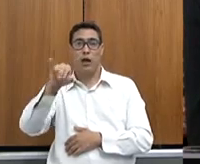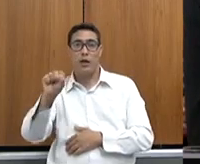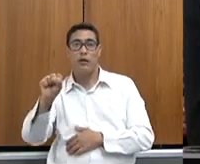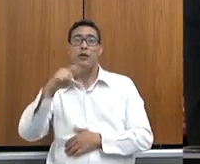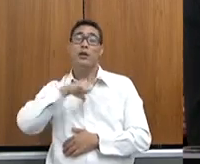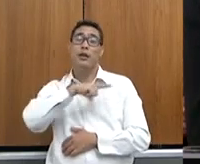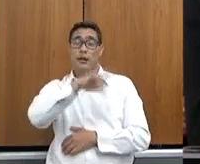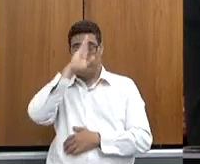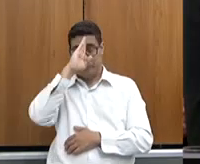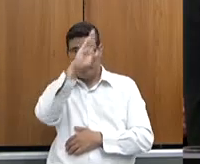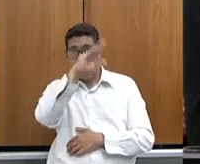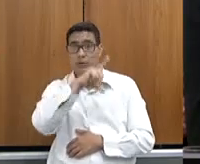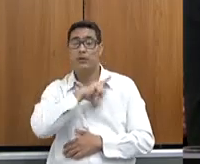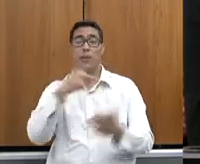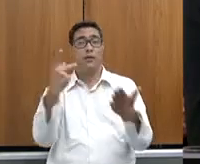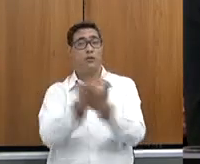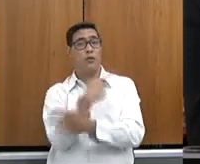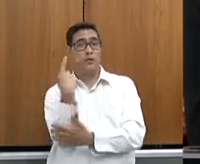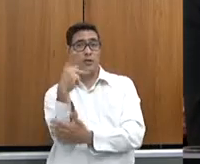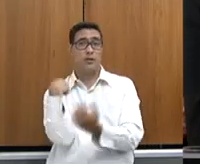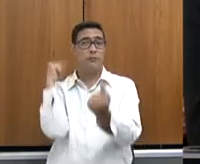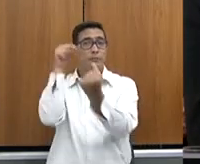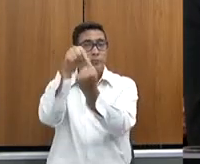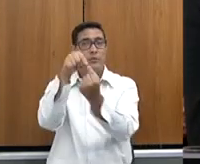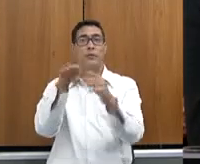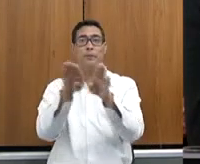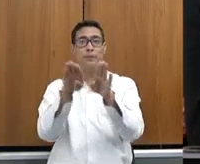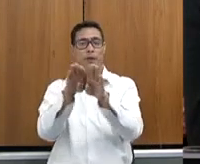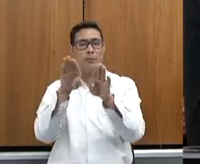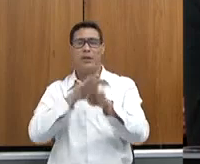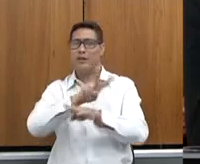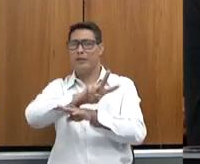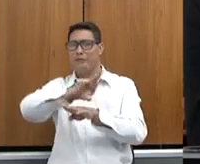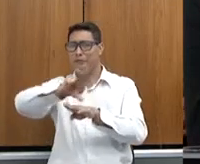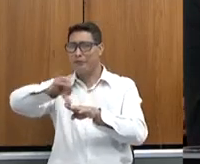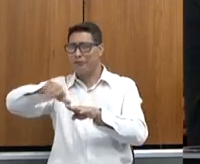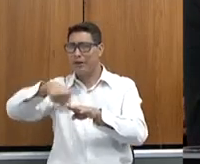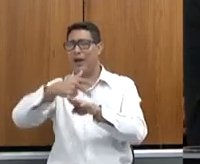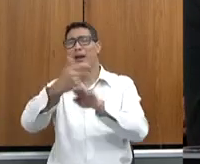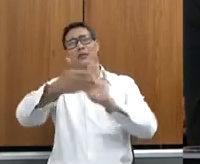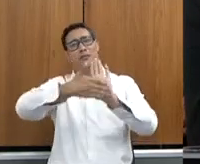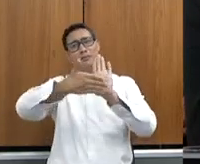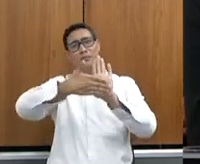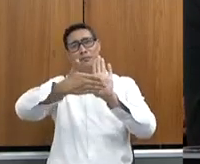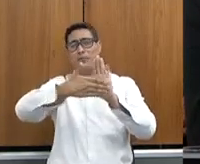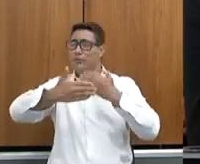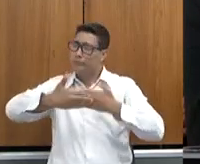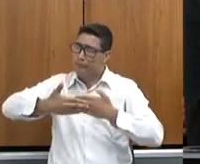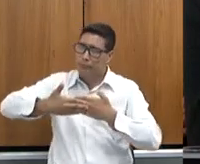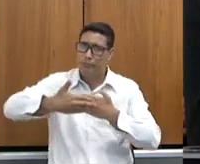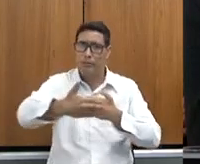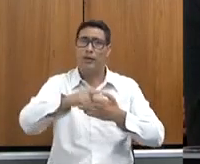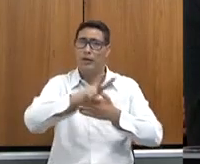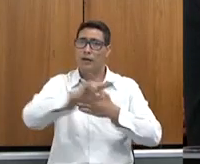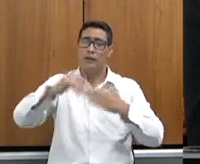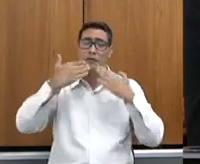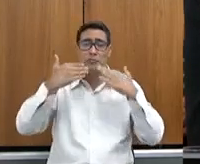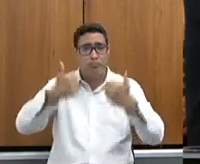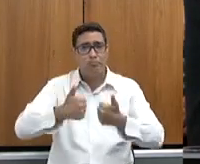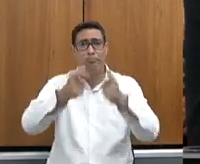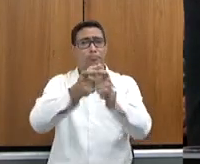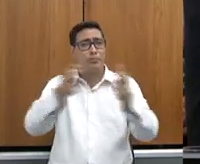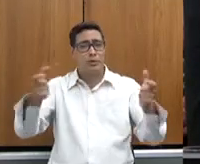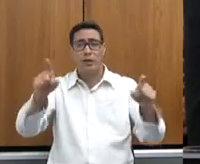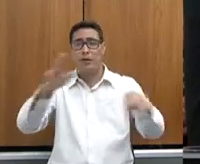ter ações dessa natureza. E vocês vão ver mais para frente que nós temos várias propostas para fomentar isso mais e aumentar cada vez mais esse